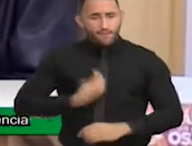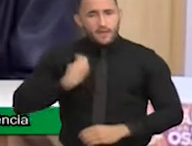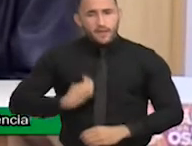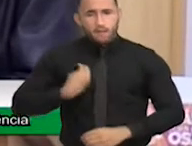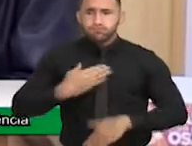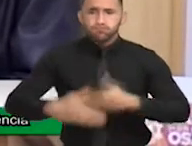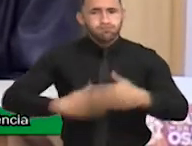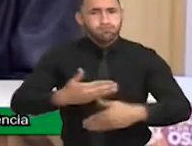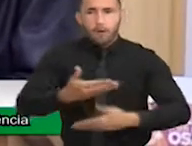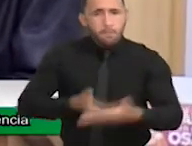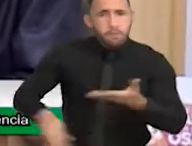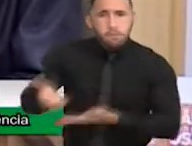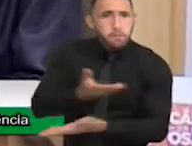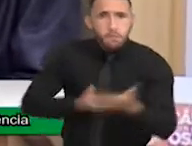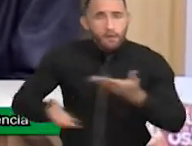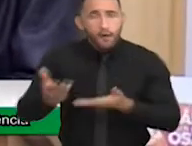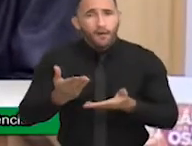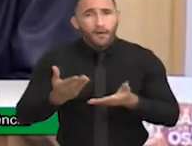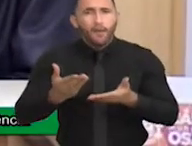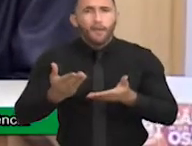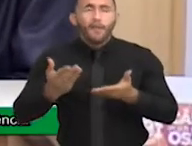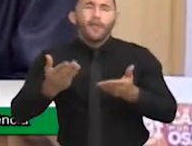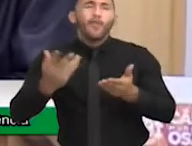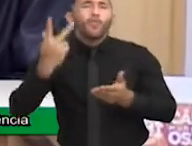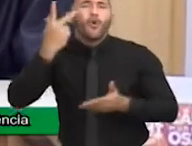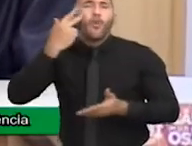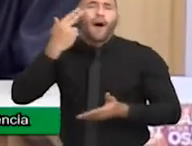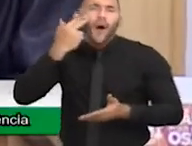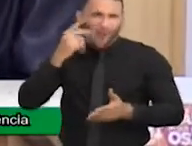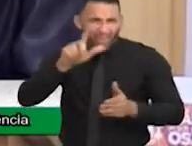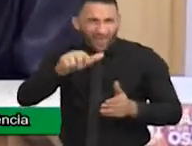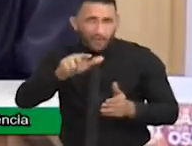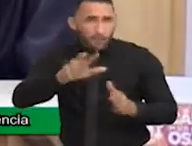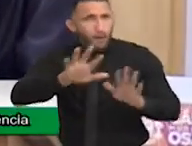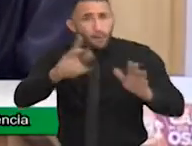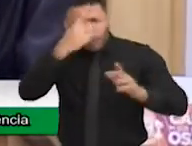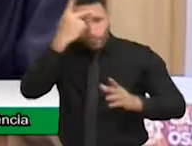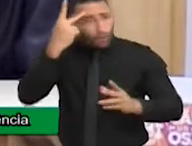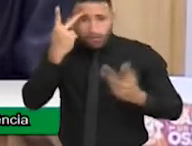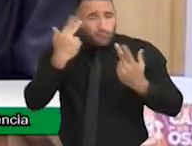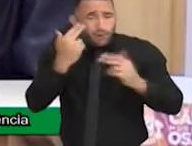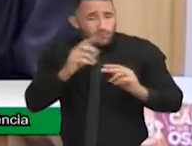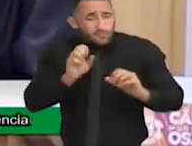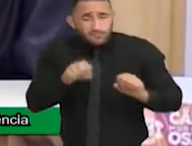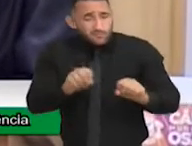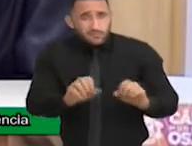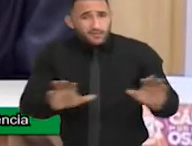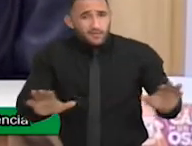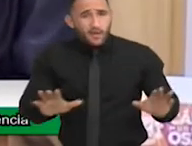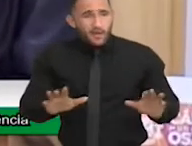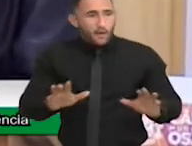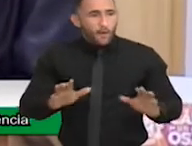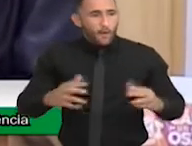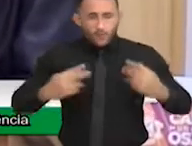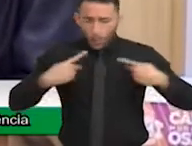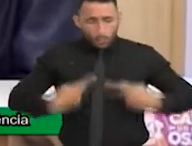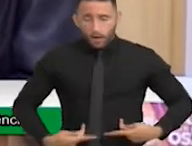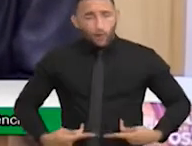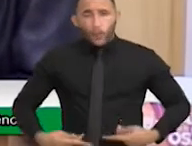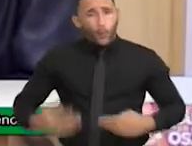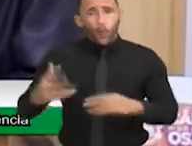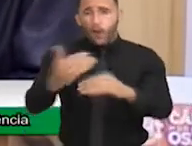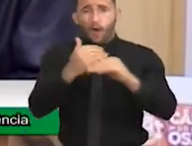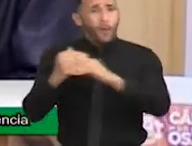entre aspas, porque na verdade são pessoas normais, mas uma vida, uma questão social, uma questão normal integrada